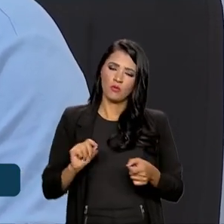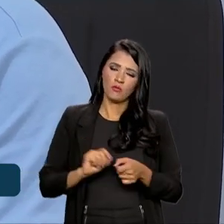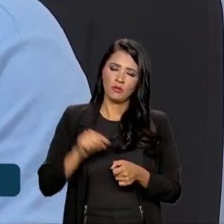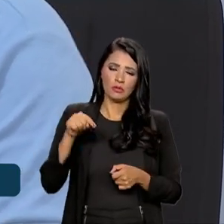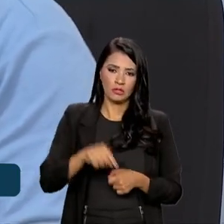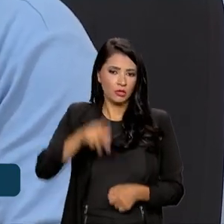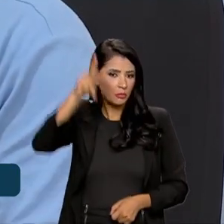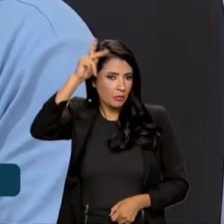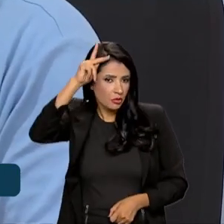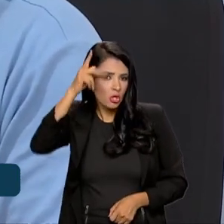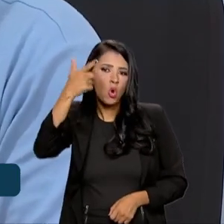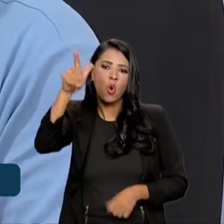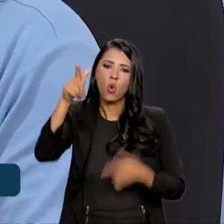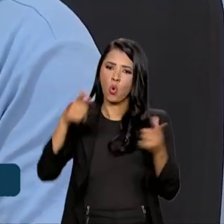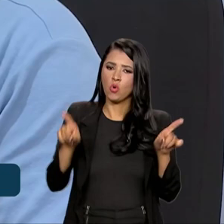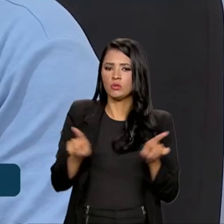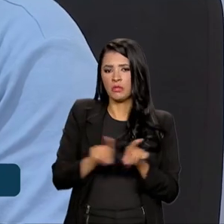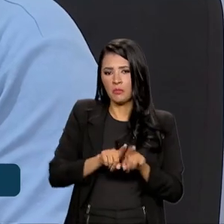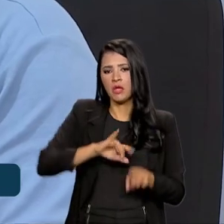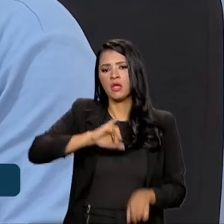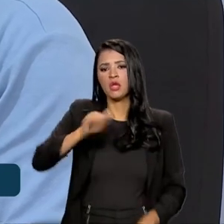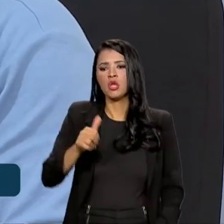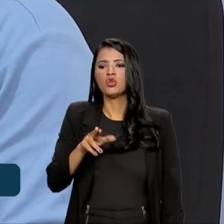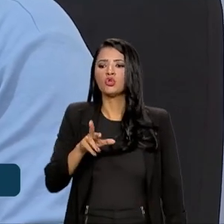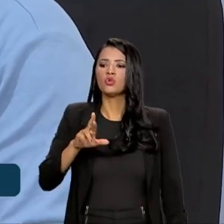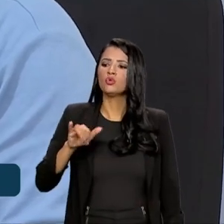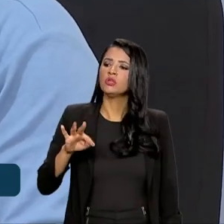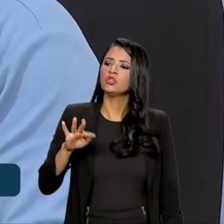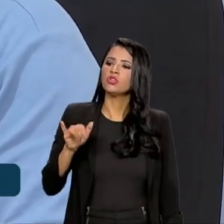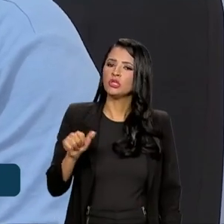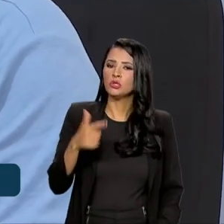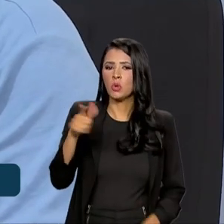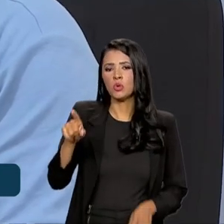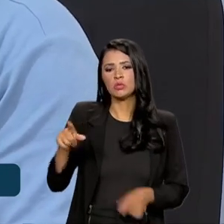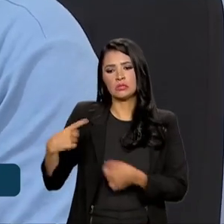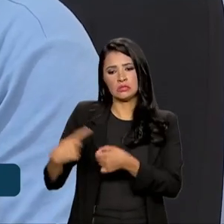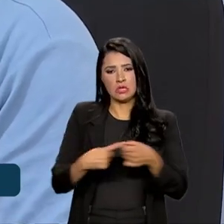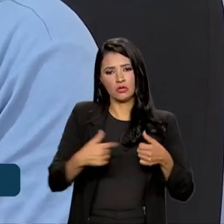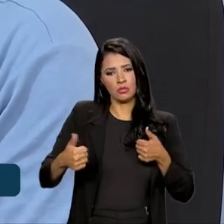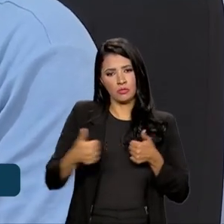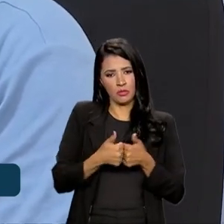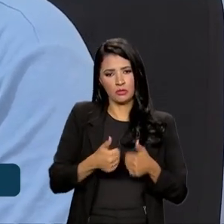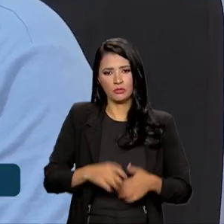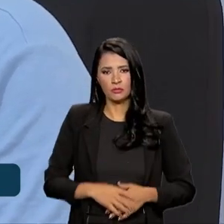Parintins, bem como de outros, Juruti e outras cidades próximas aqui à região.